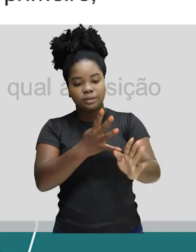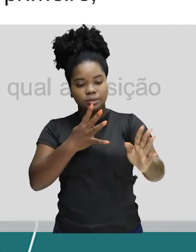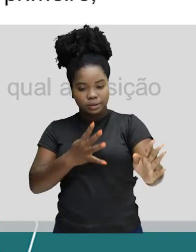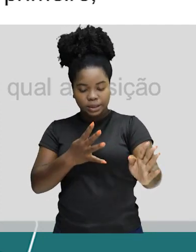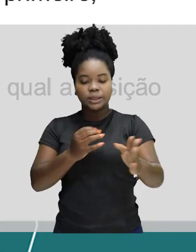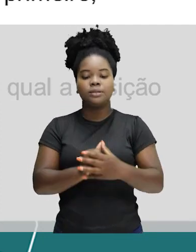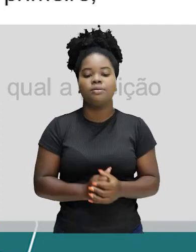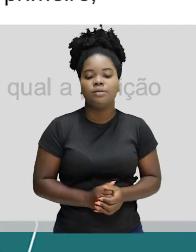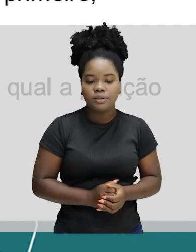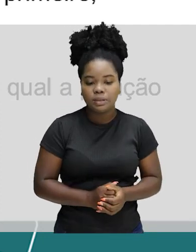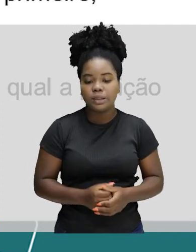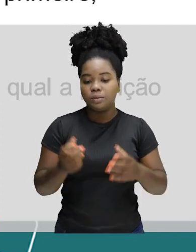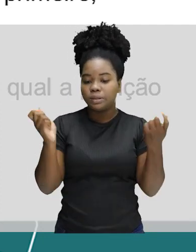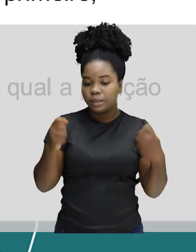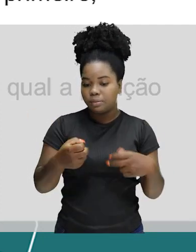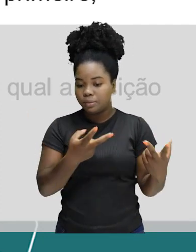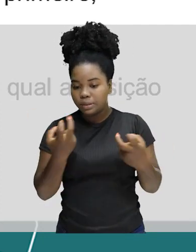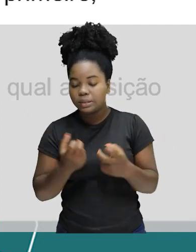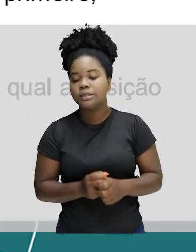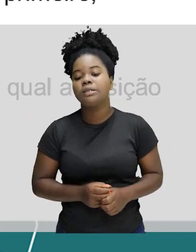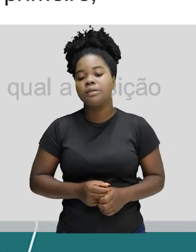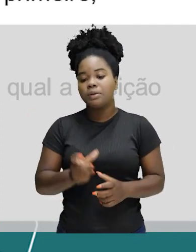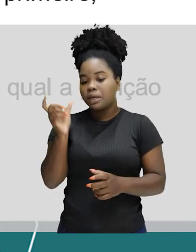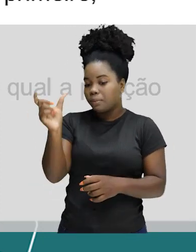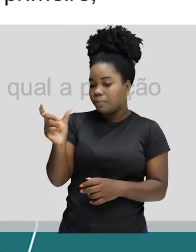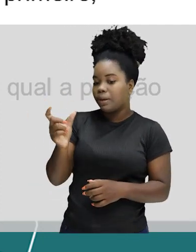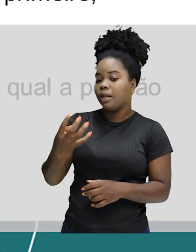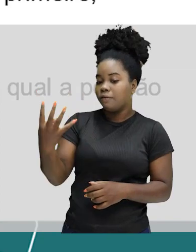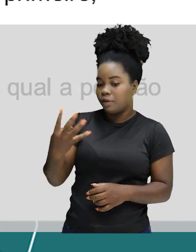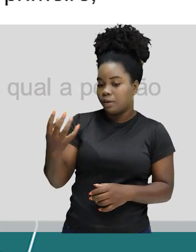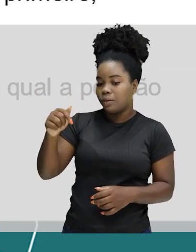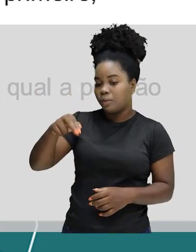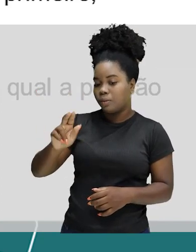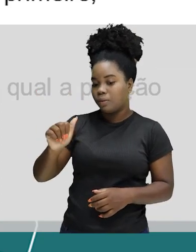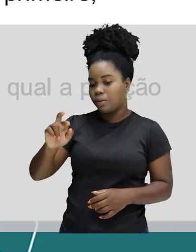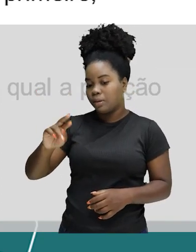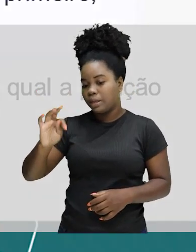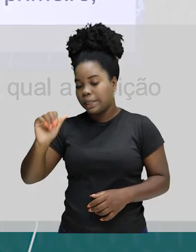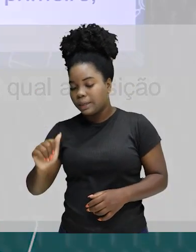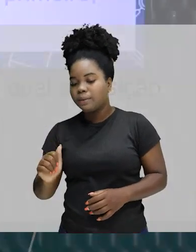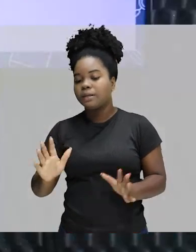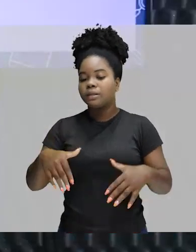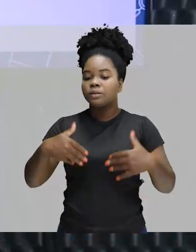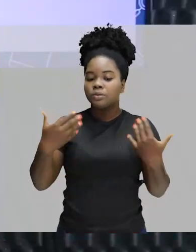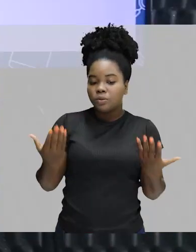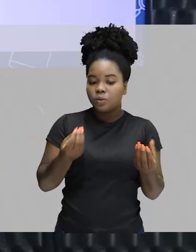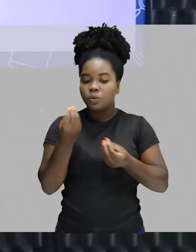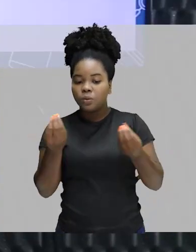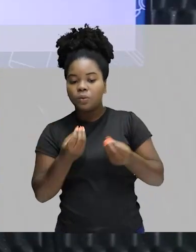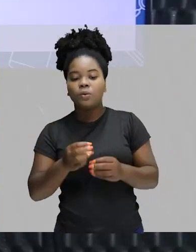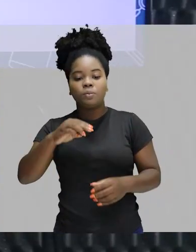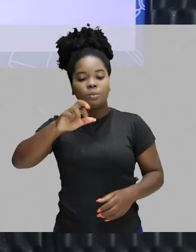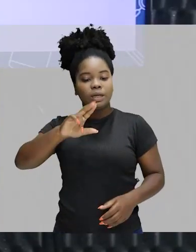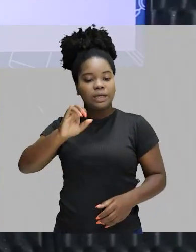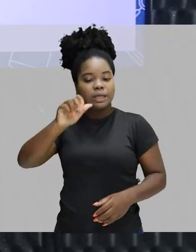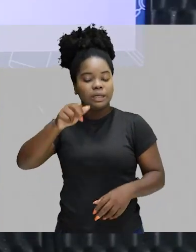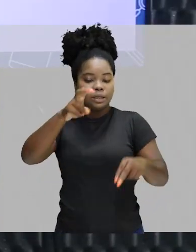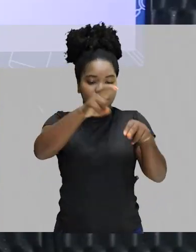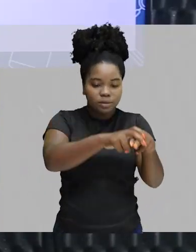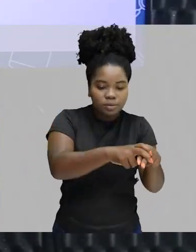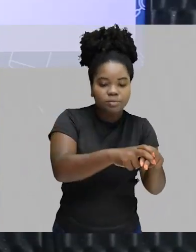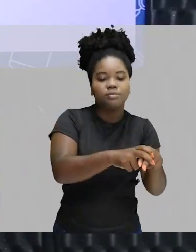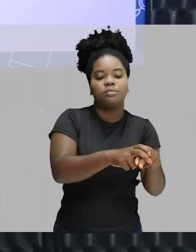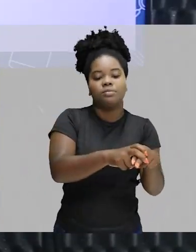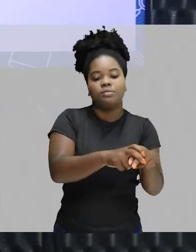Nesse caso, podemos identificar que a palavra quarta identifica qual a posição na qual Mariana está sentada. Então,